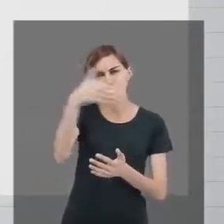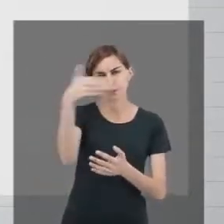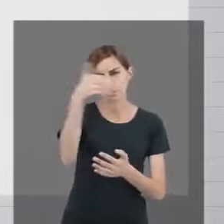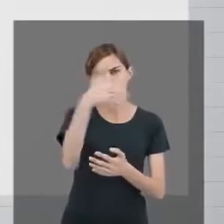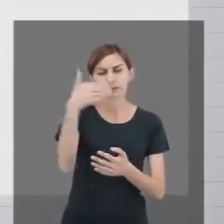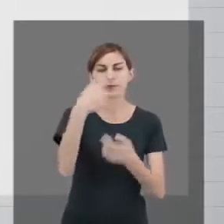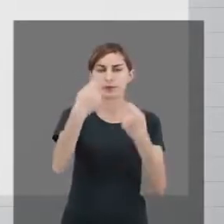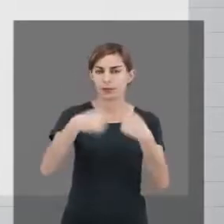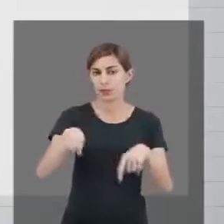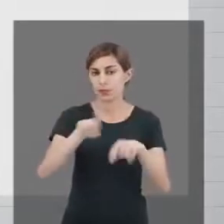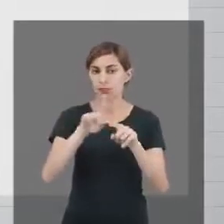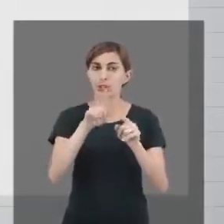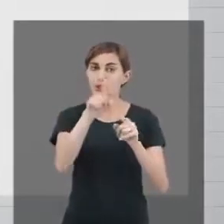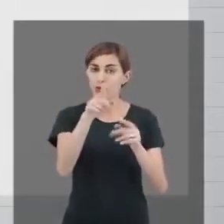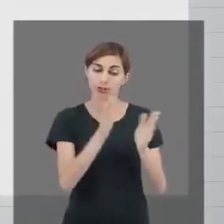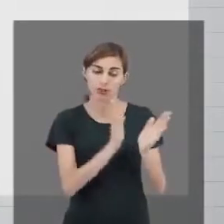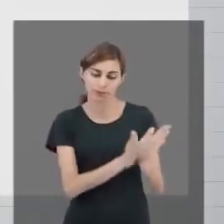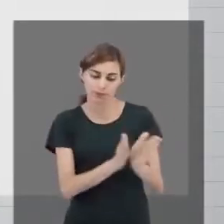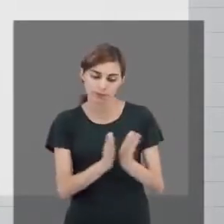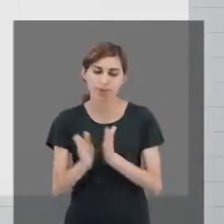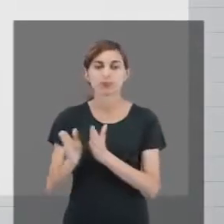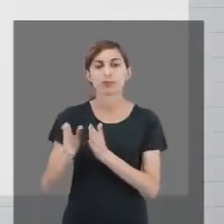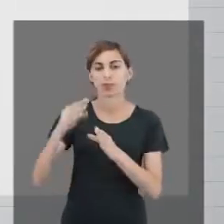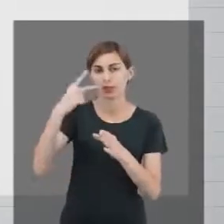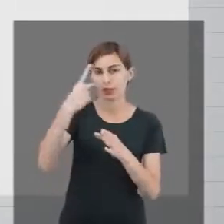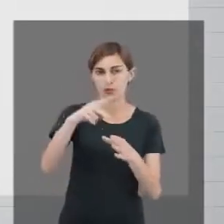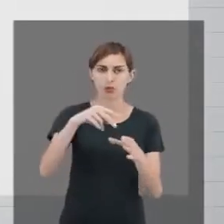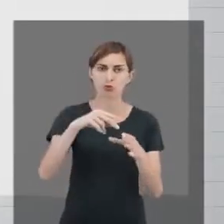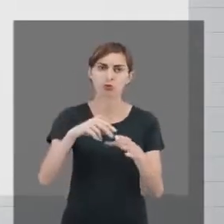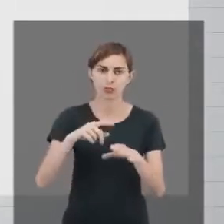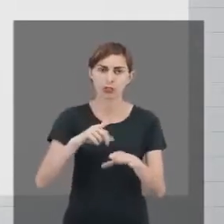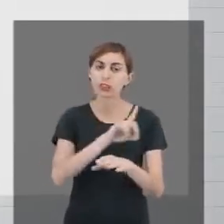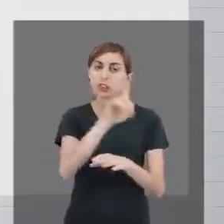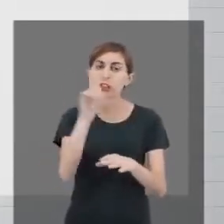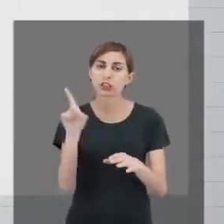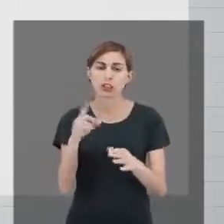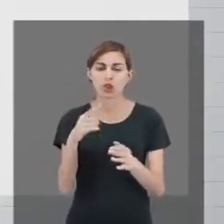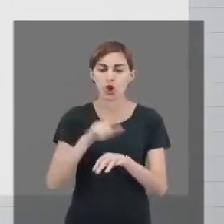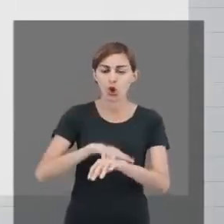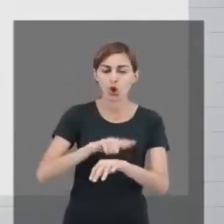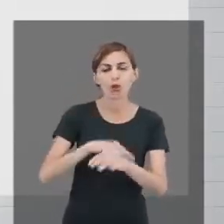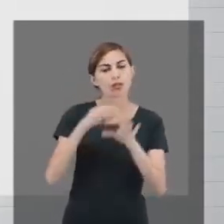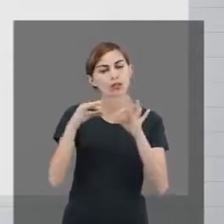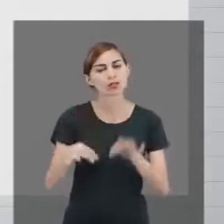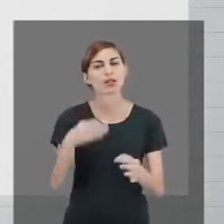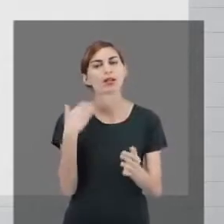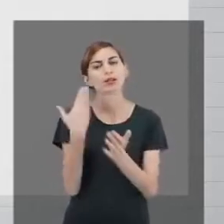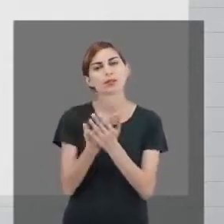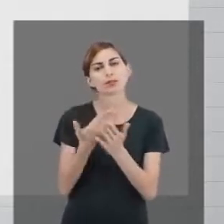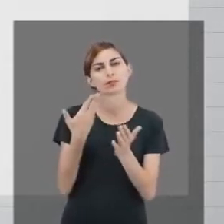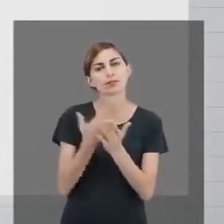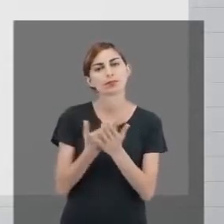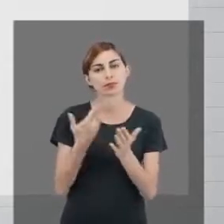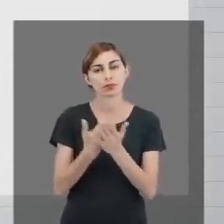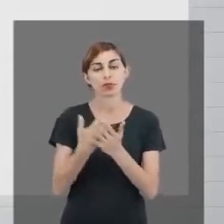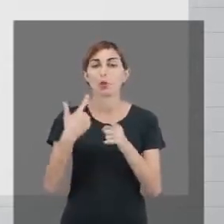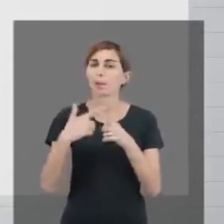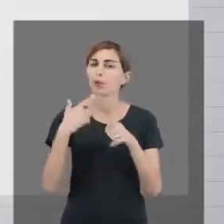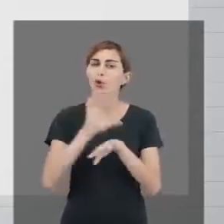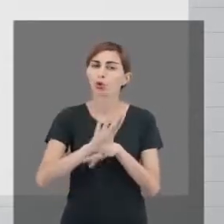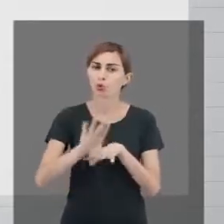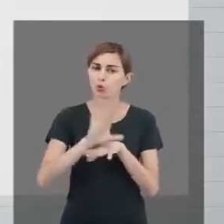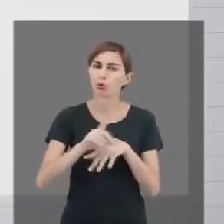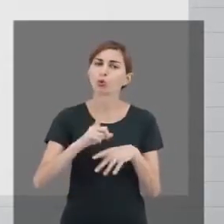Você precisa se organizar dentro da sua rotina diária com horários de estudo, certo? Porque os nossos cursos